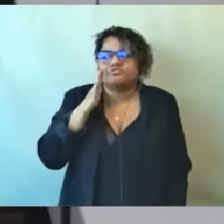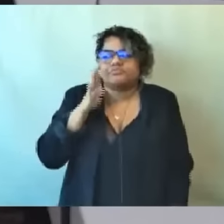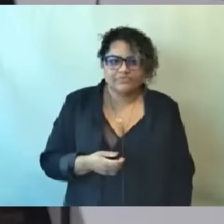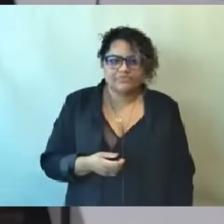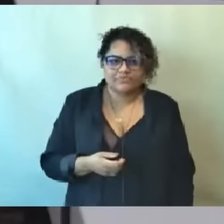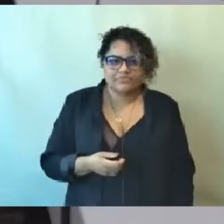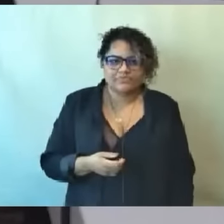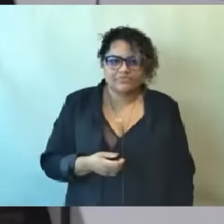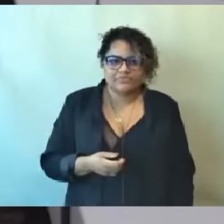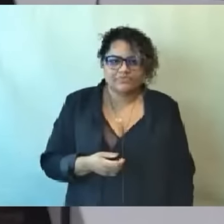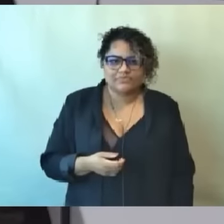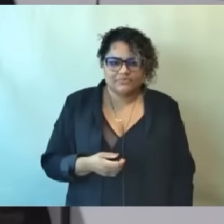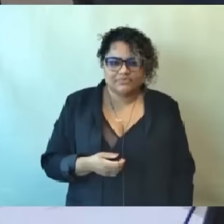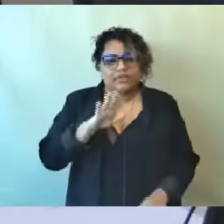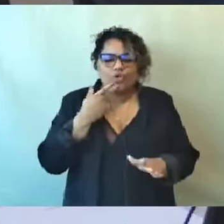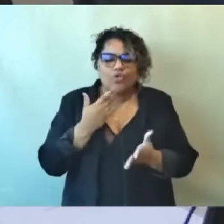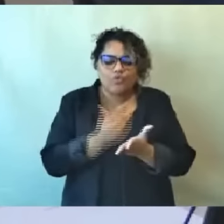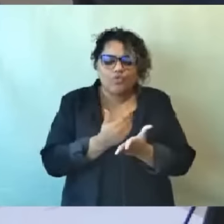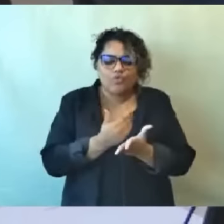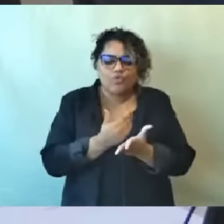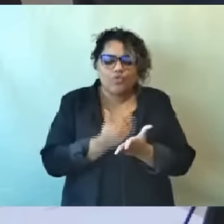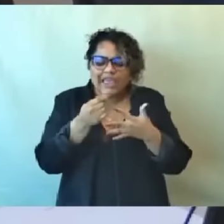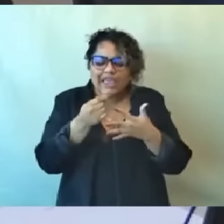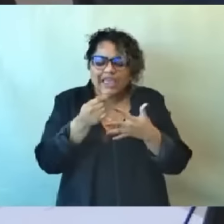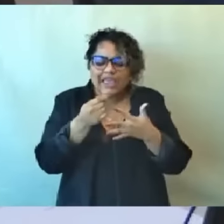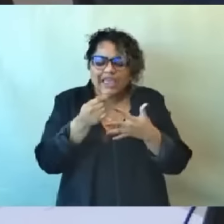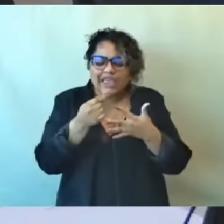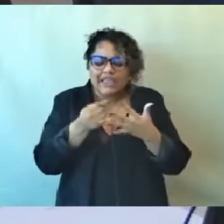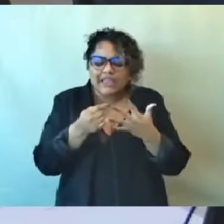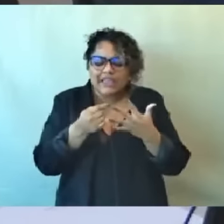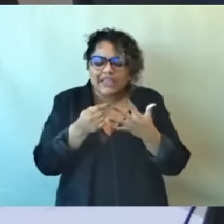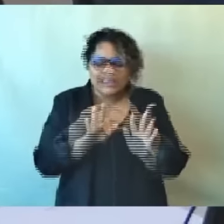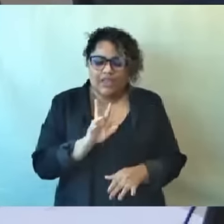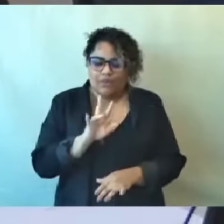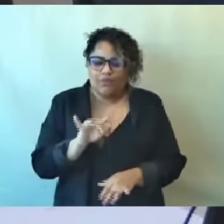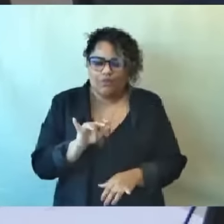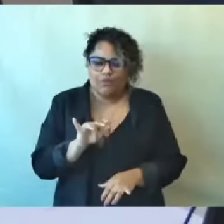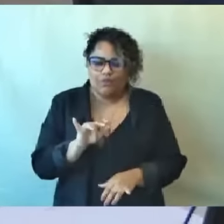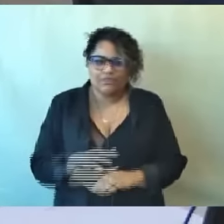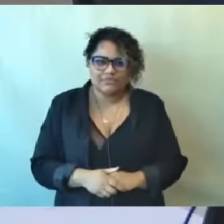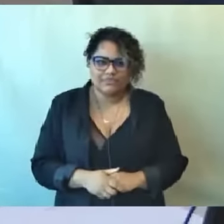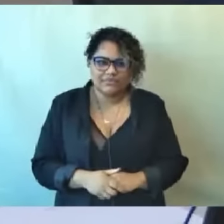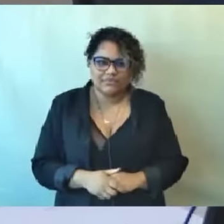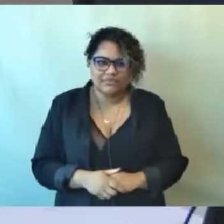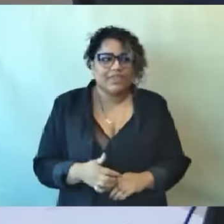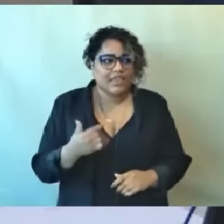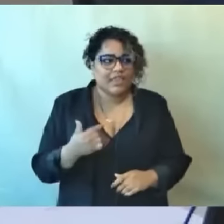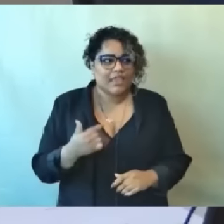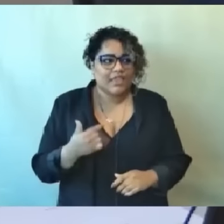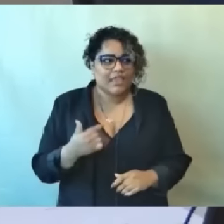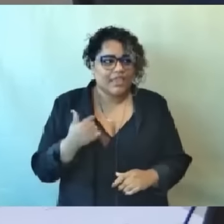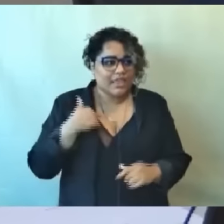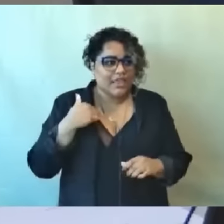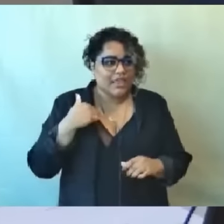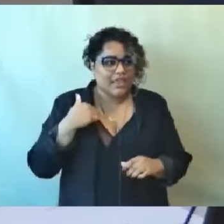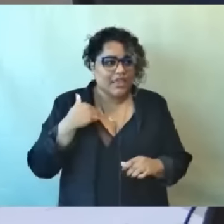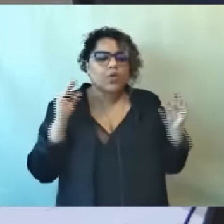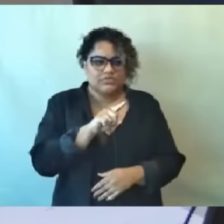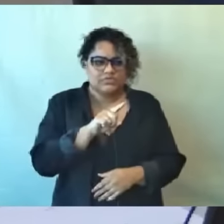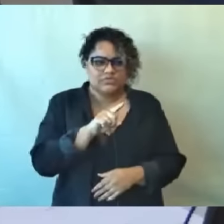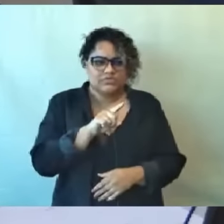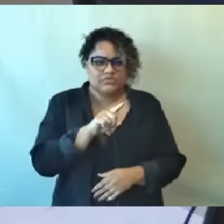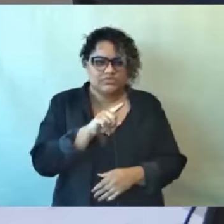Não, eu sou... Eu sou tranquilo com vocês também. Eu acho que são muito ótimos. Mas olha só... Não, mas olha